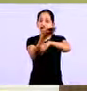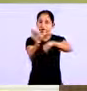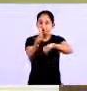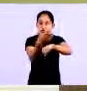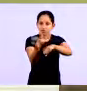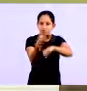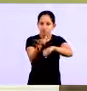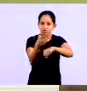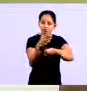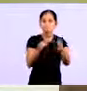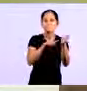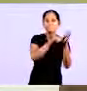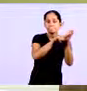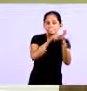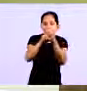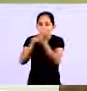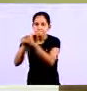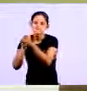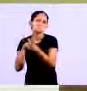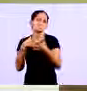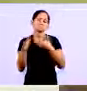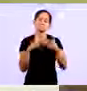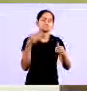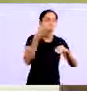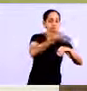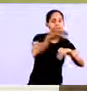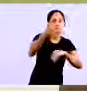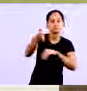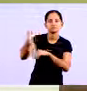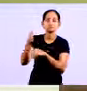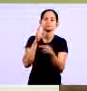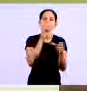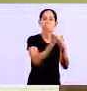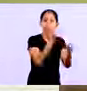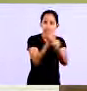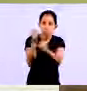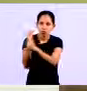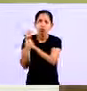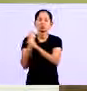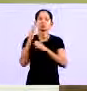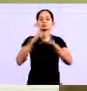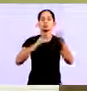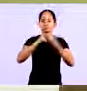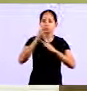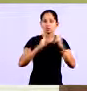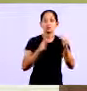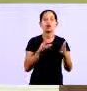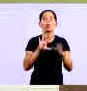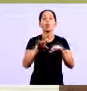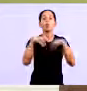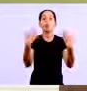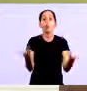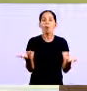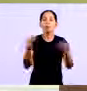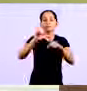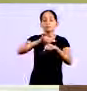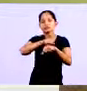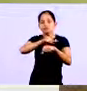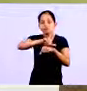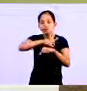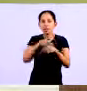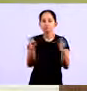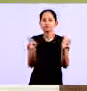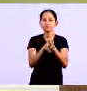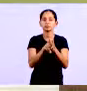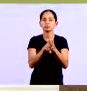Farão uma pesquisa Junto a contadores Ou empresas Do seu município Buscando identificar Quais que são As ferramentas De controle